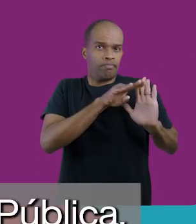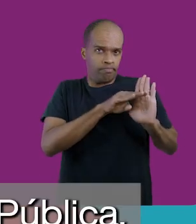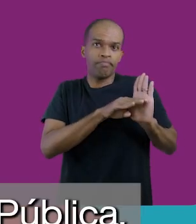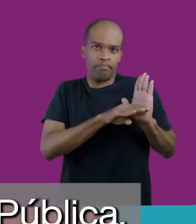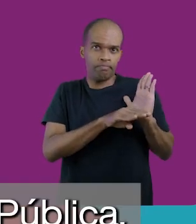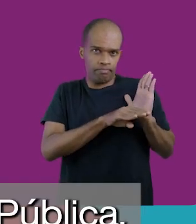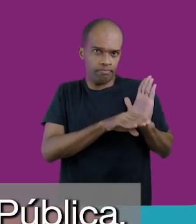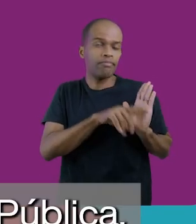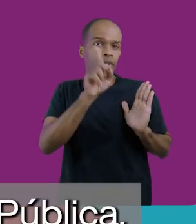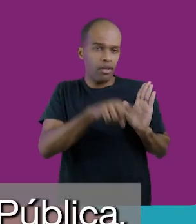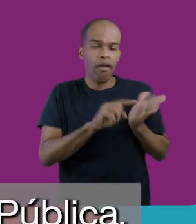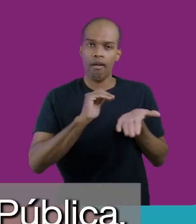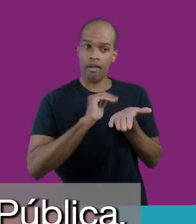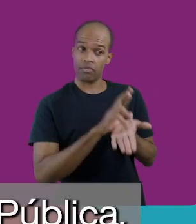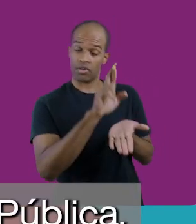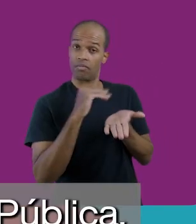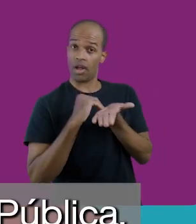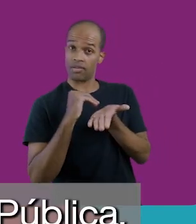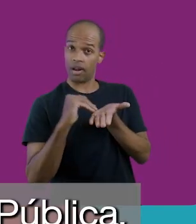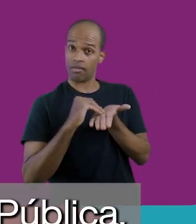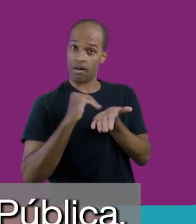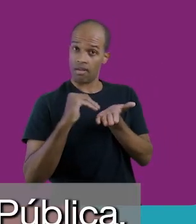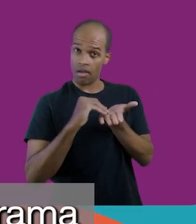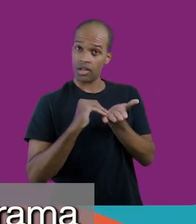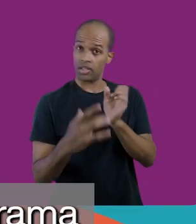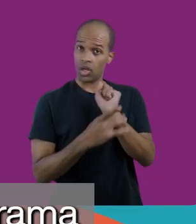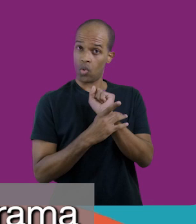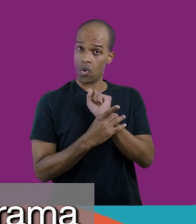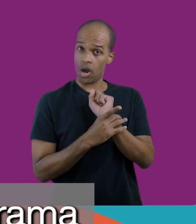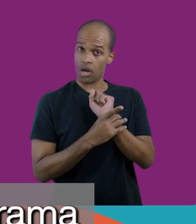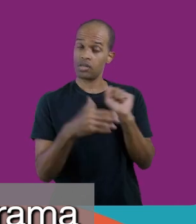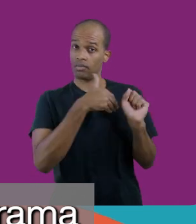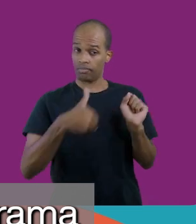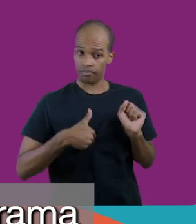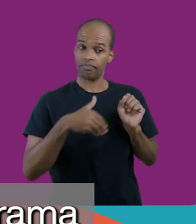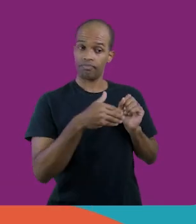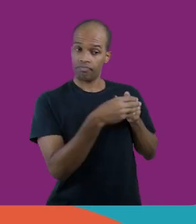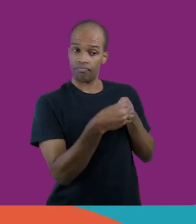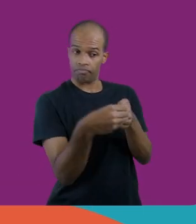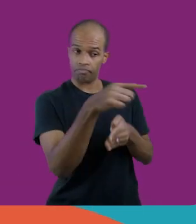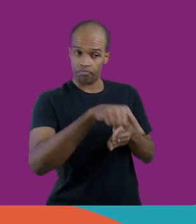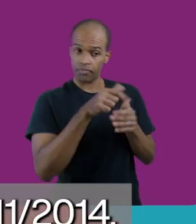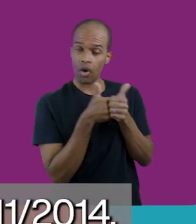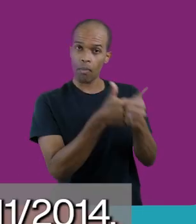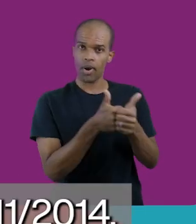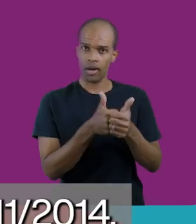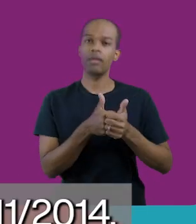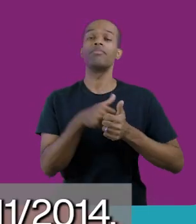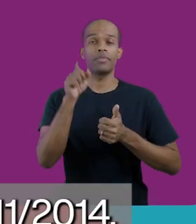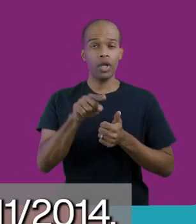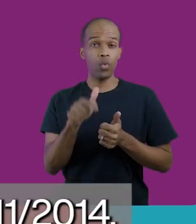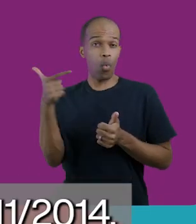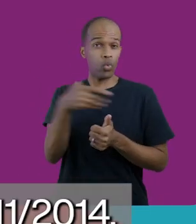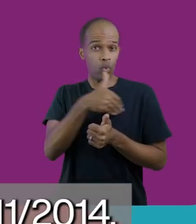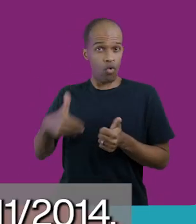que é conduzido pela Secretaria de Segurança Pública, chamado Estado Presente. Esse é um programa que já existiu no outro governo,